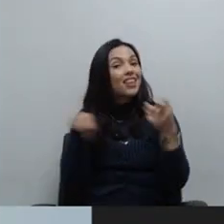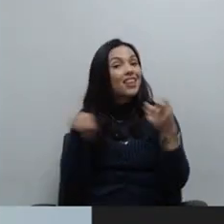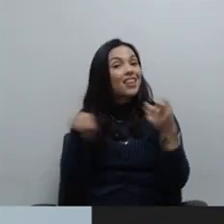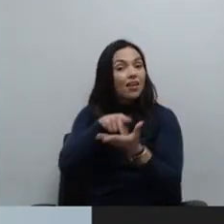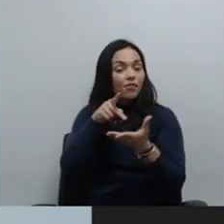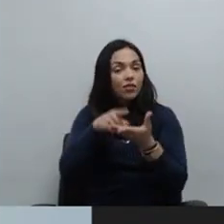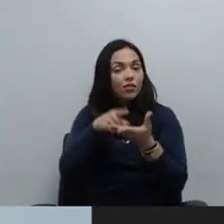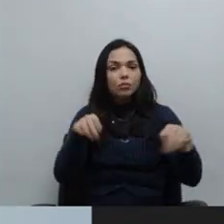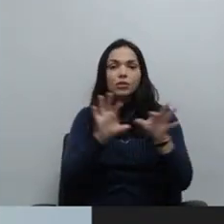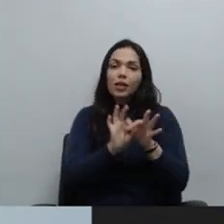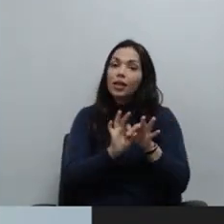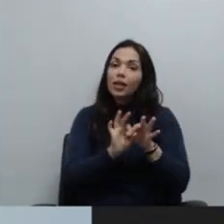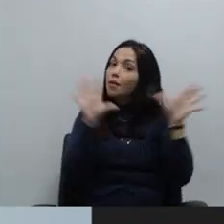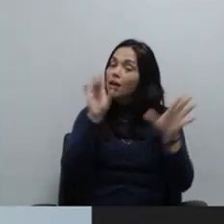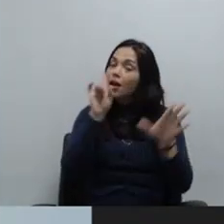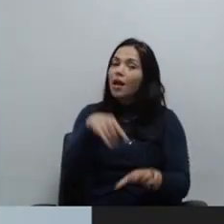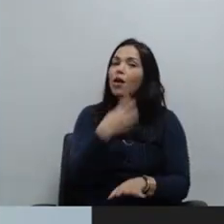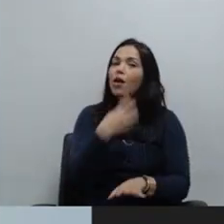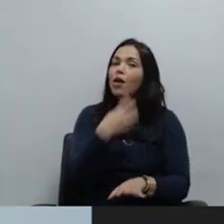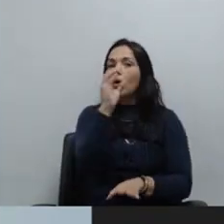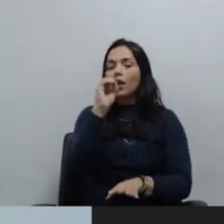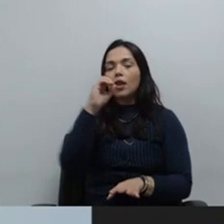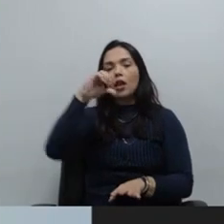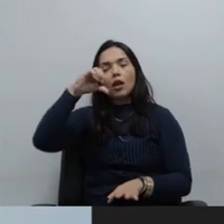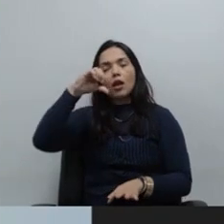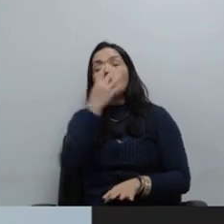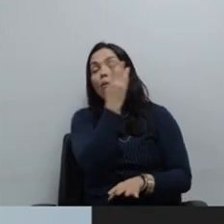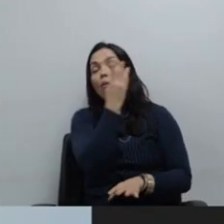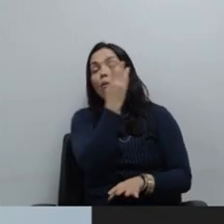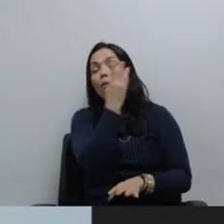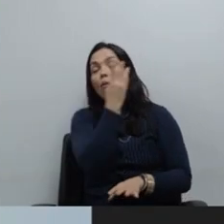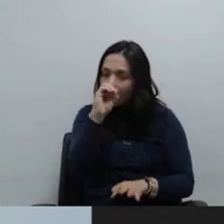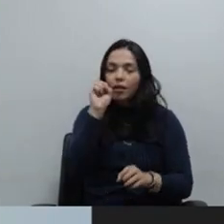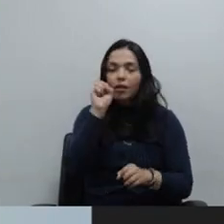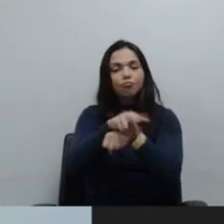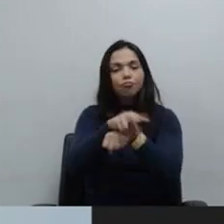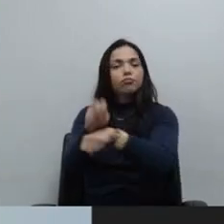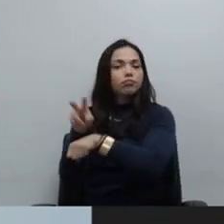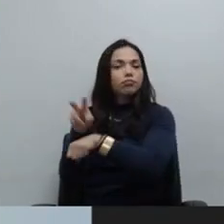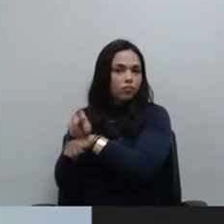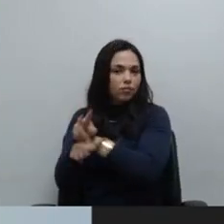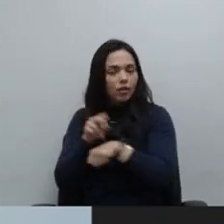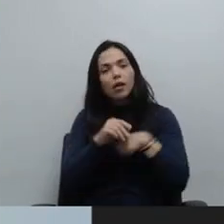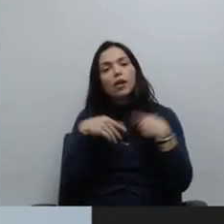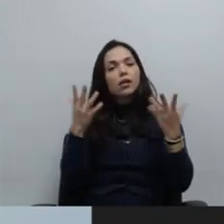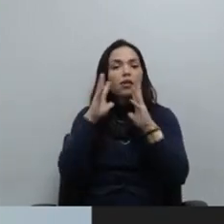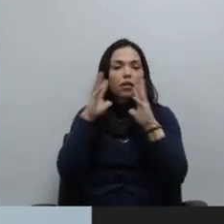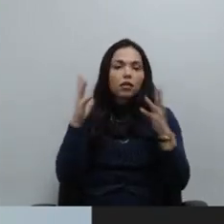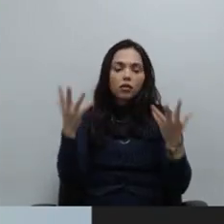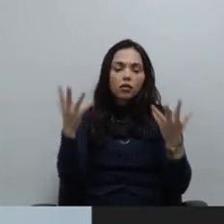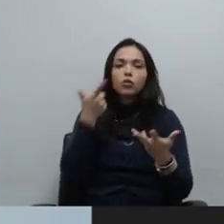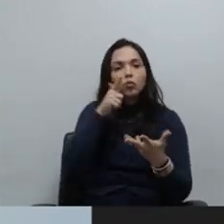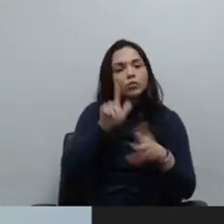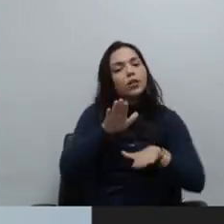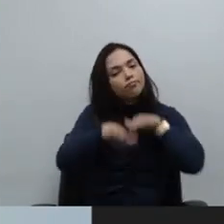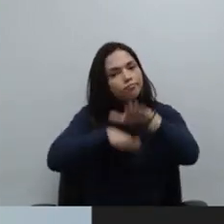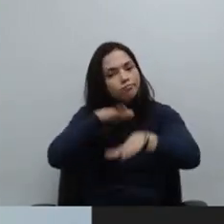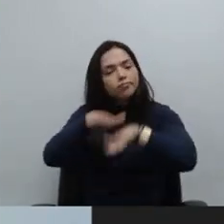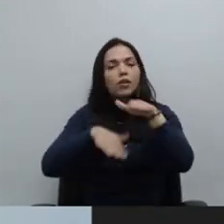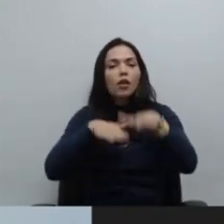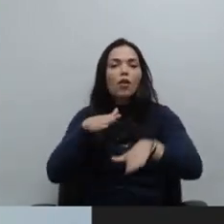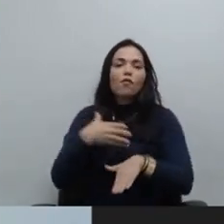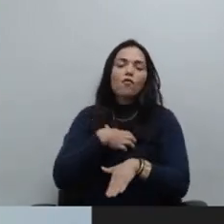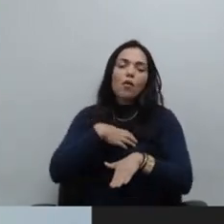deliberar a cerca de 40 novos cargos. E com isso, todo esse celeuma se resolve e a gente consegue avançar de maneira mais